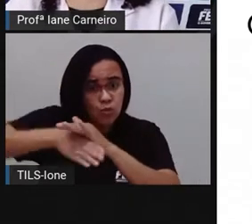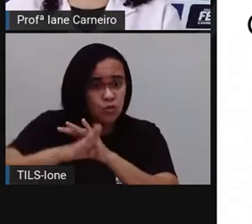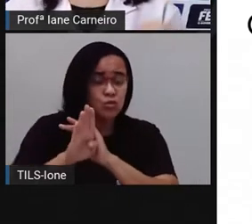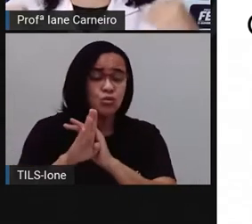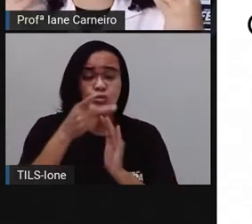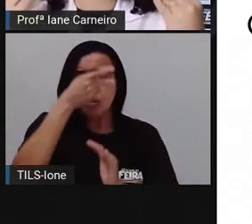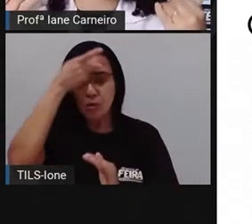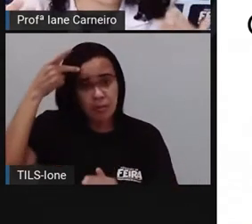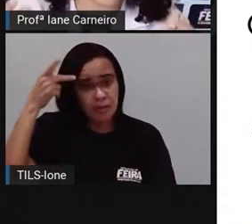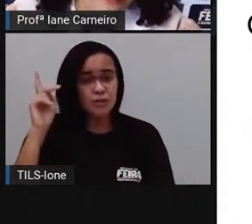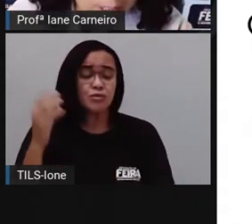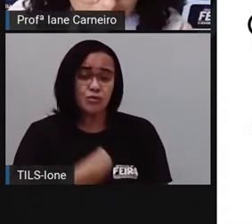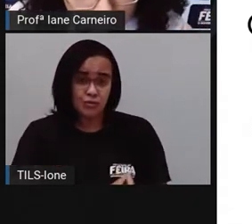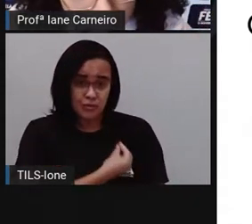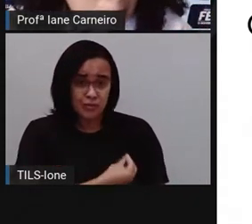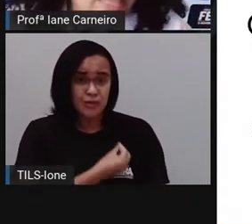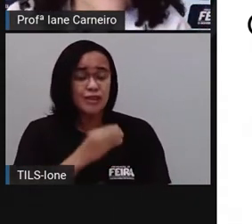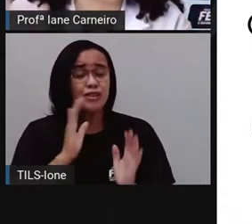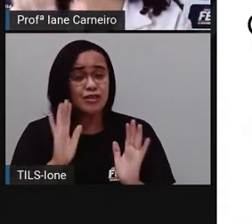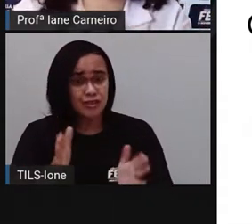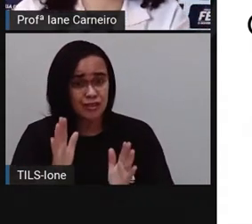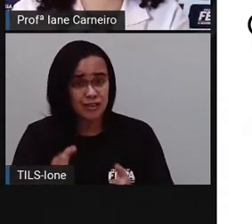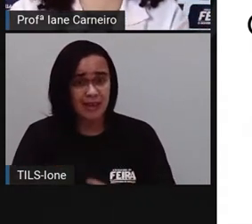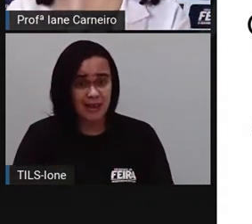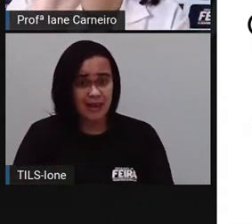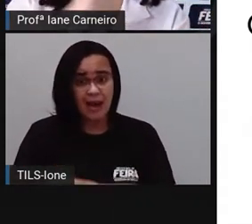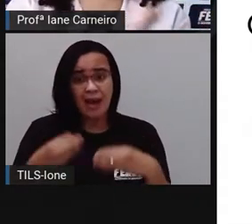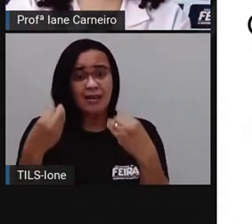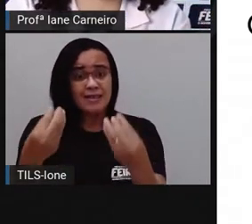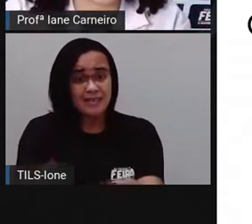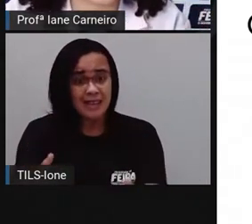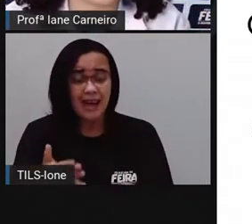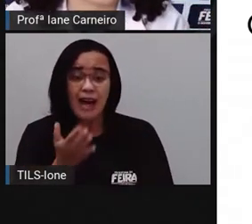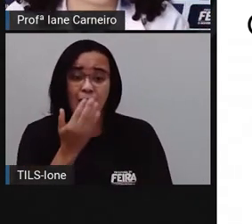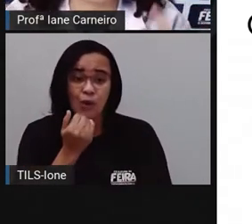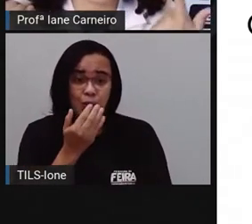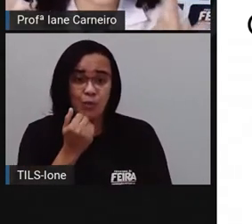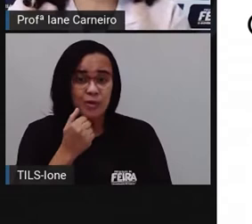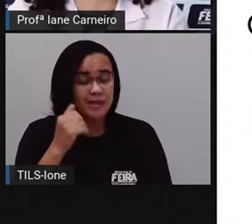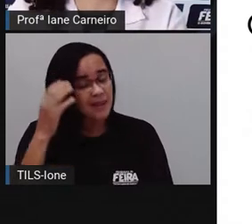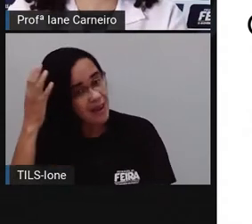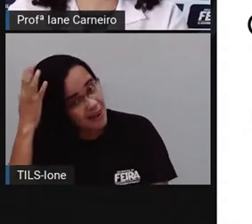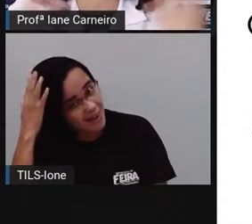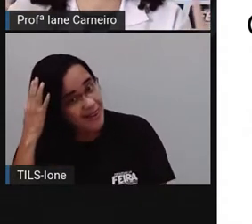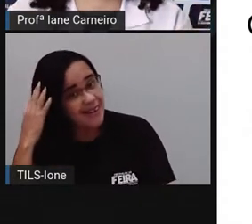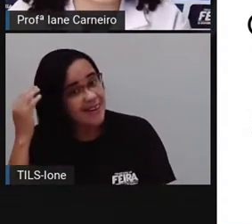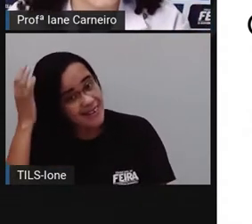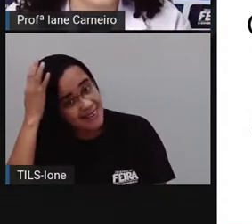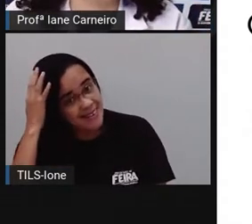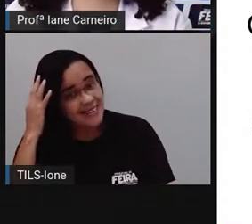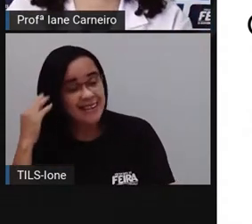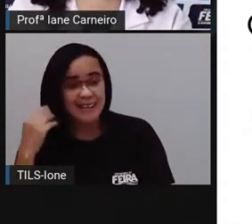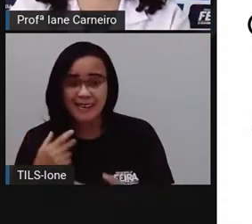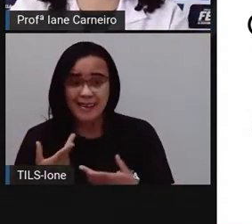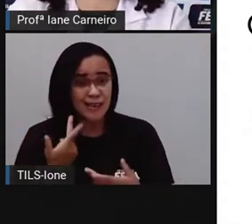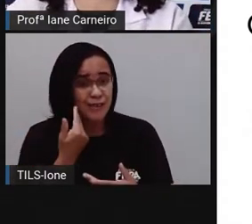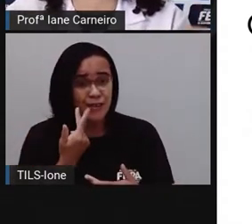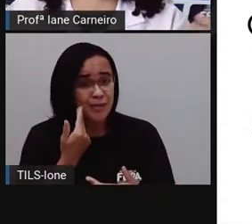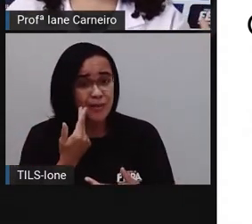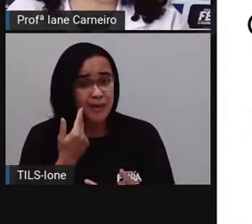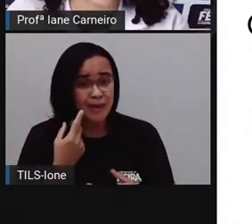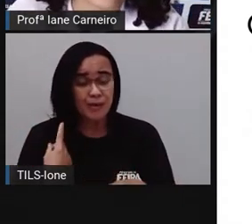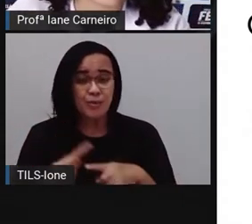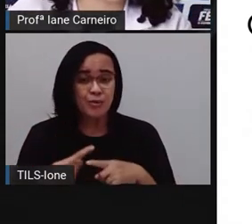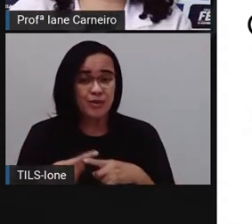ela. Então, ela já abaixava a cabeça para todo mundo que chegasse a alisar a cabeça da vaca, né? Então, imagine, porque ela foi